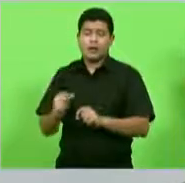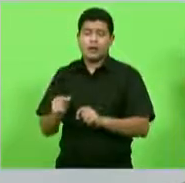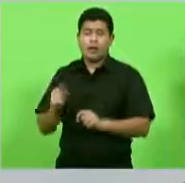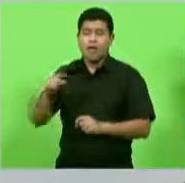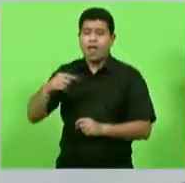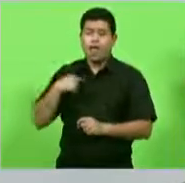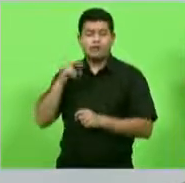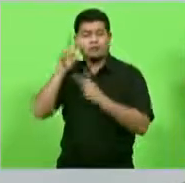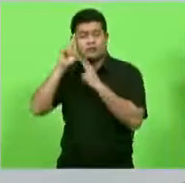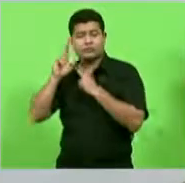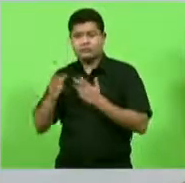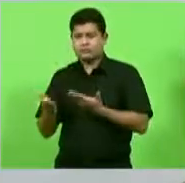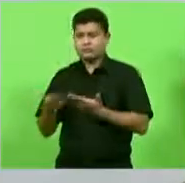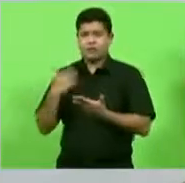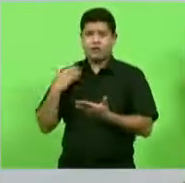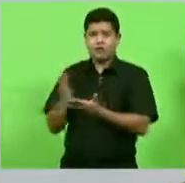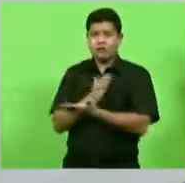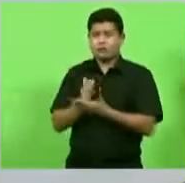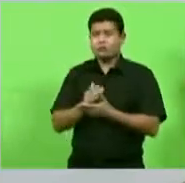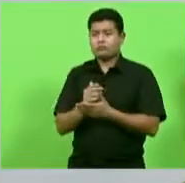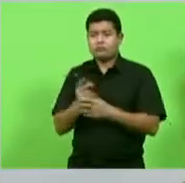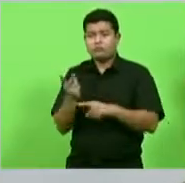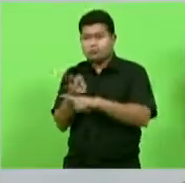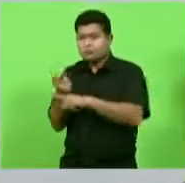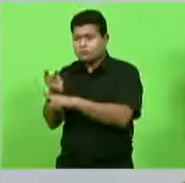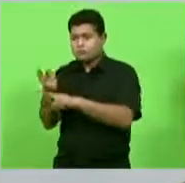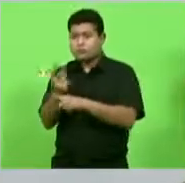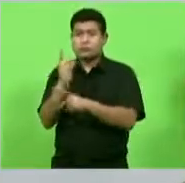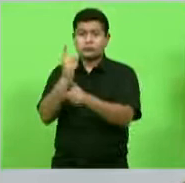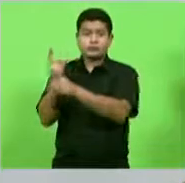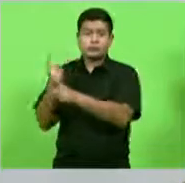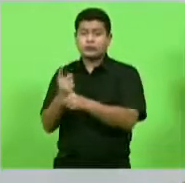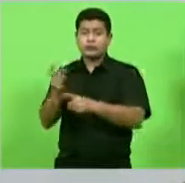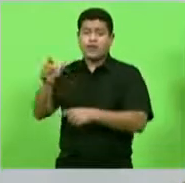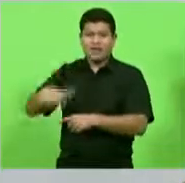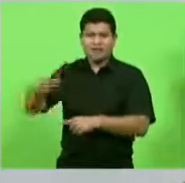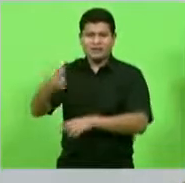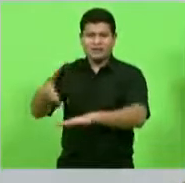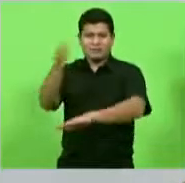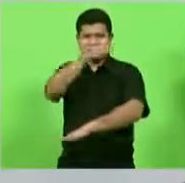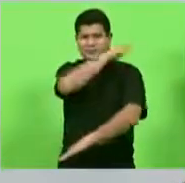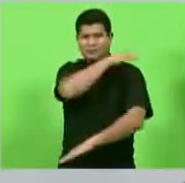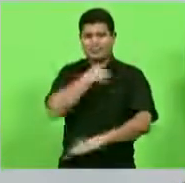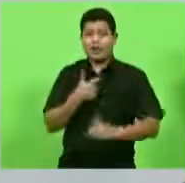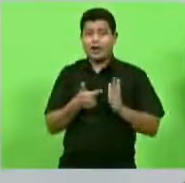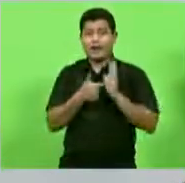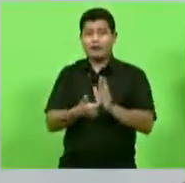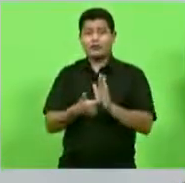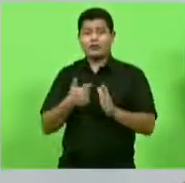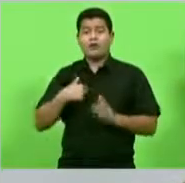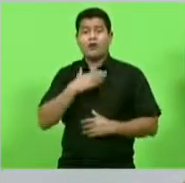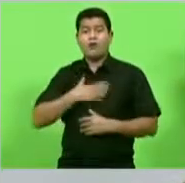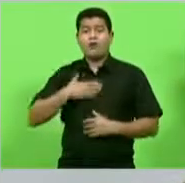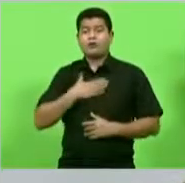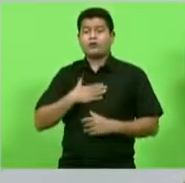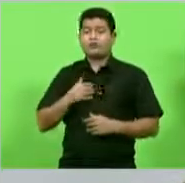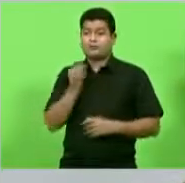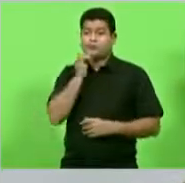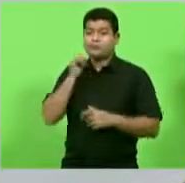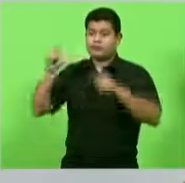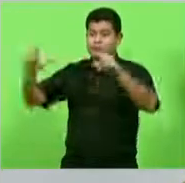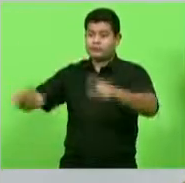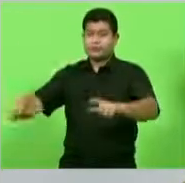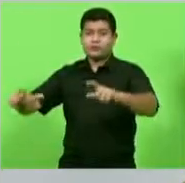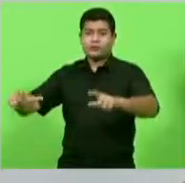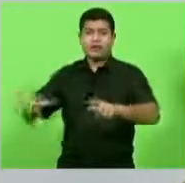eu coloquei alguns parques infantis na região serrana e quando eu coloquei para as pessoas me indicarem aonde eles gostariam que fossem